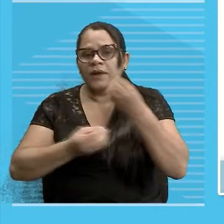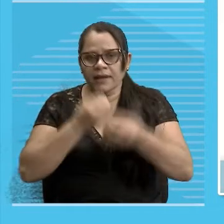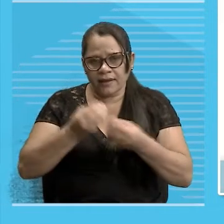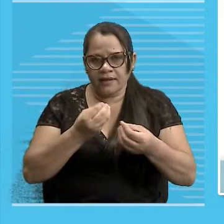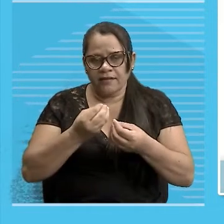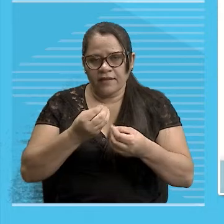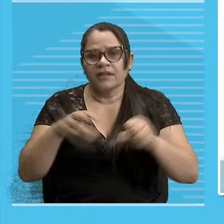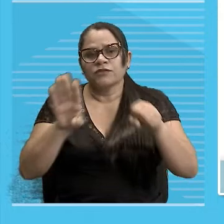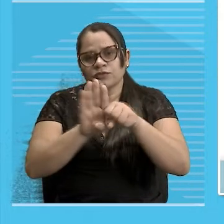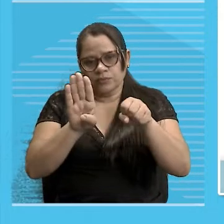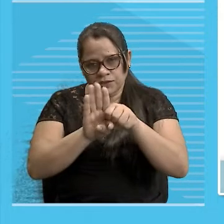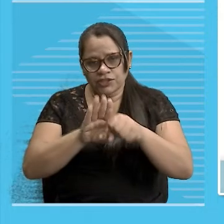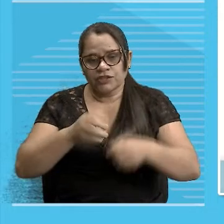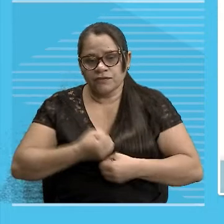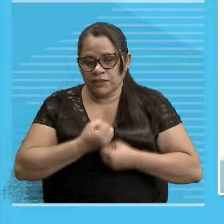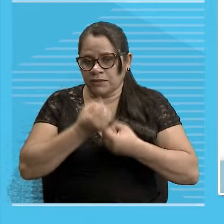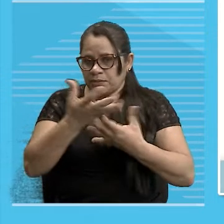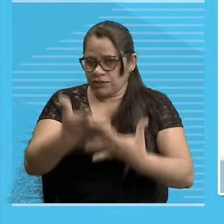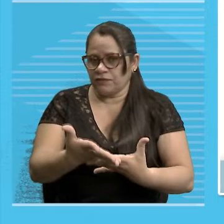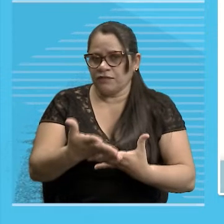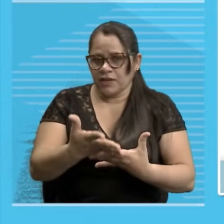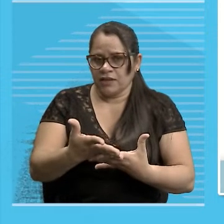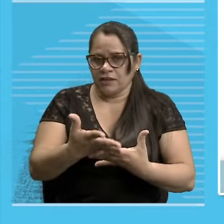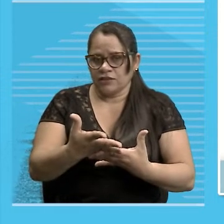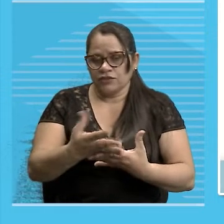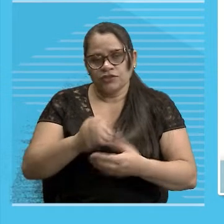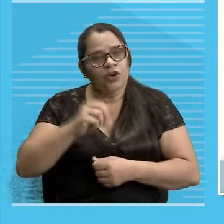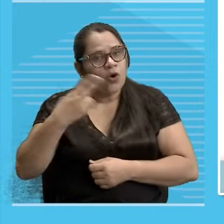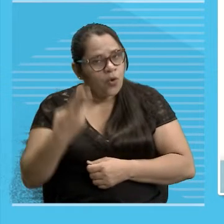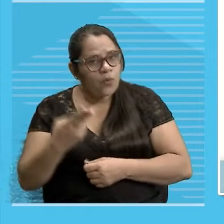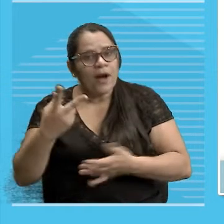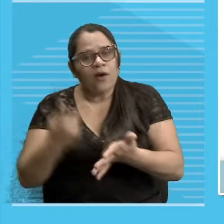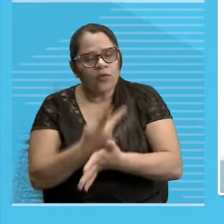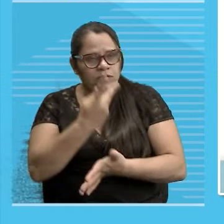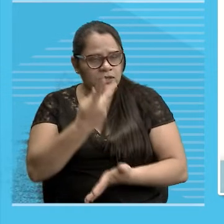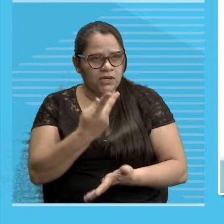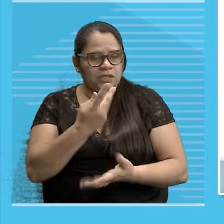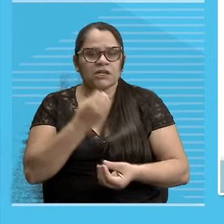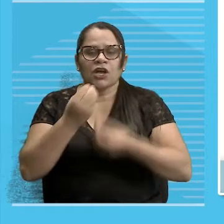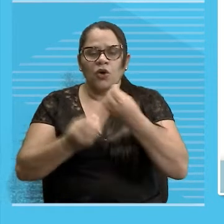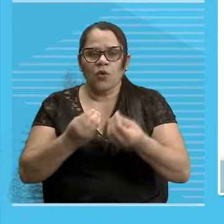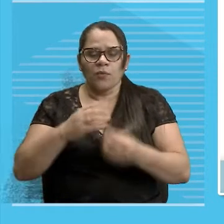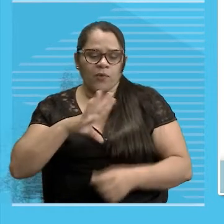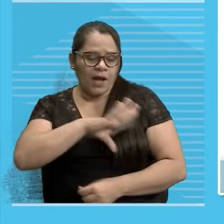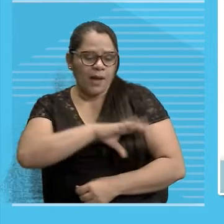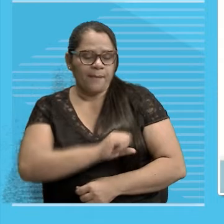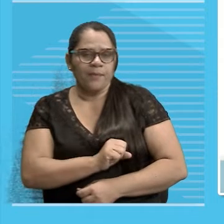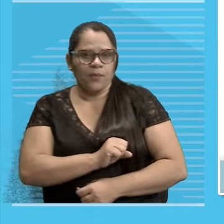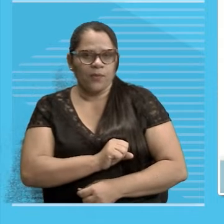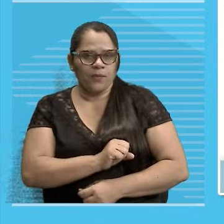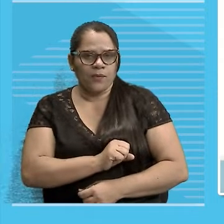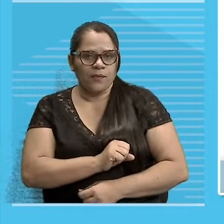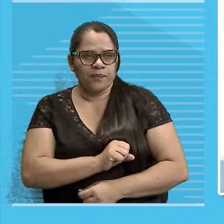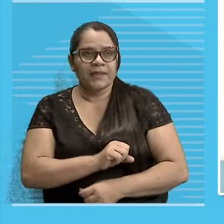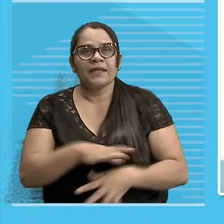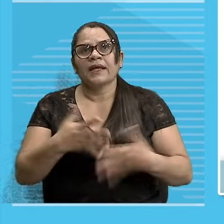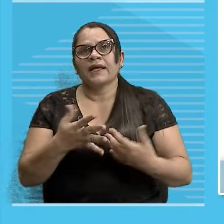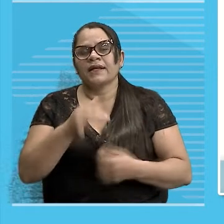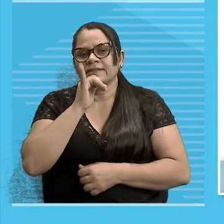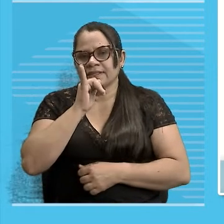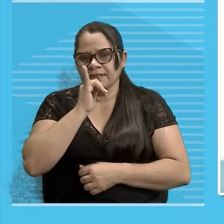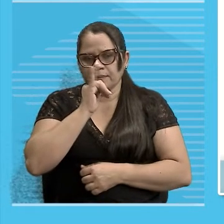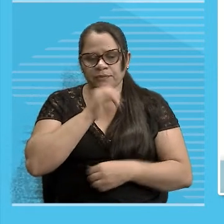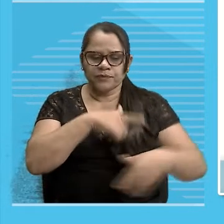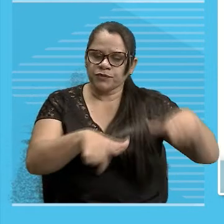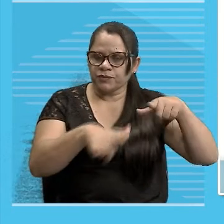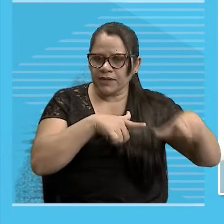com que Esse substantivo Se manifeste Ou que de alguma forma Ele ocorra Amor Aliás O trabalho Eu